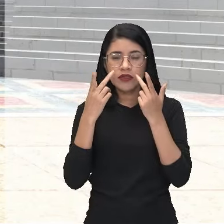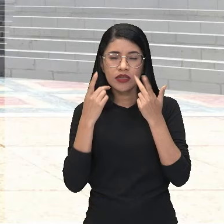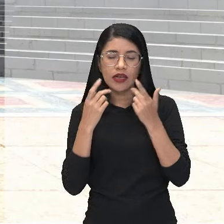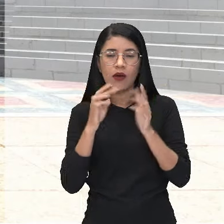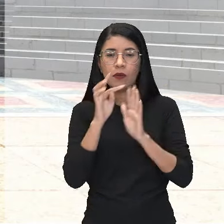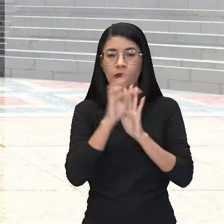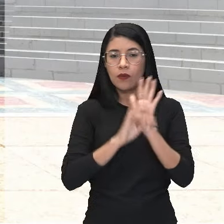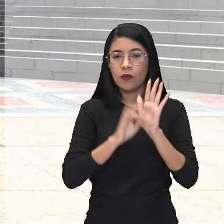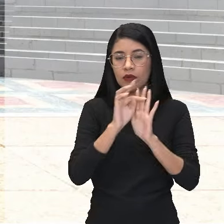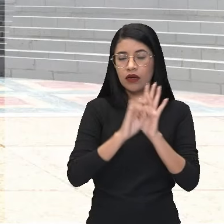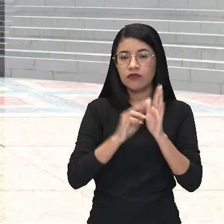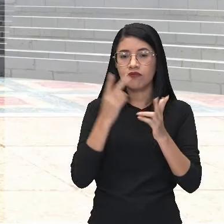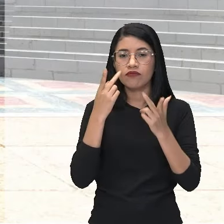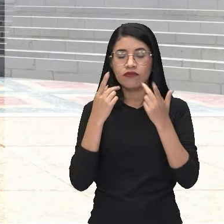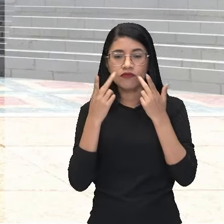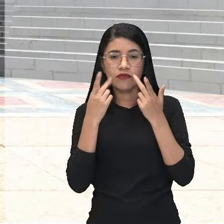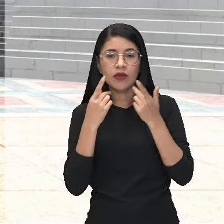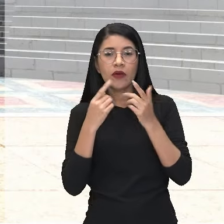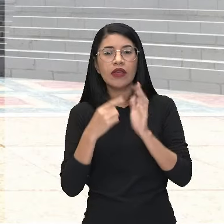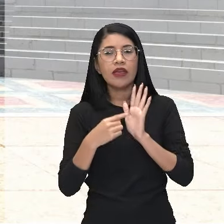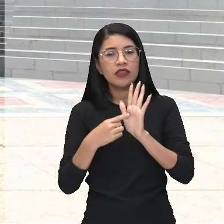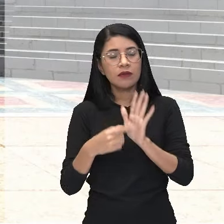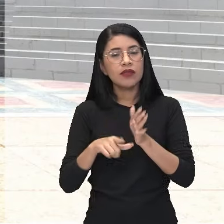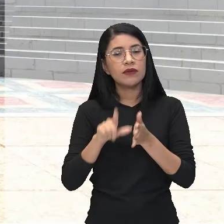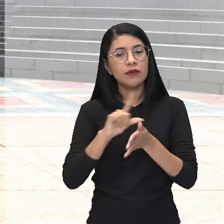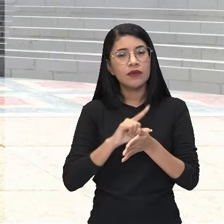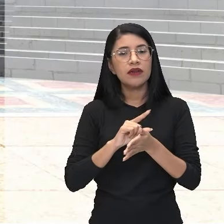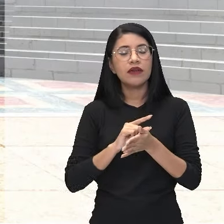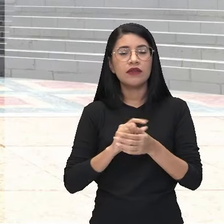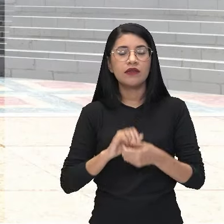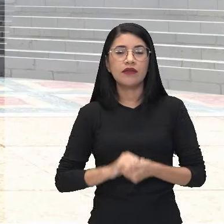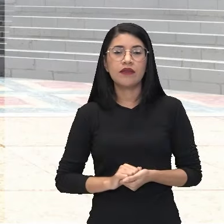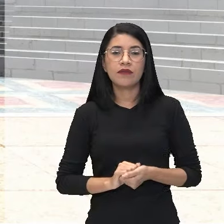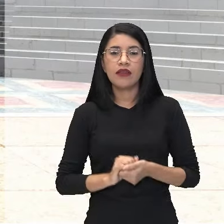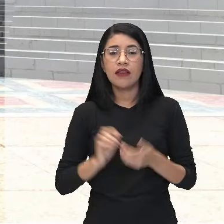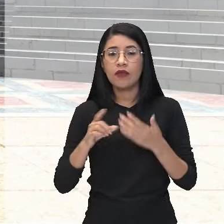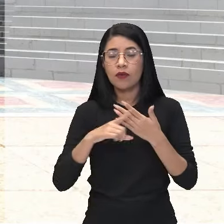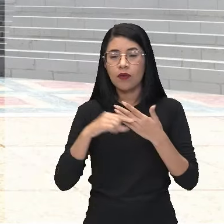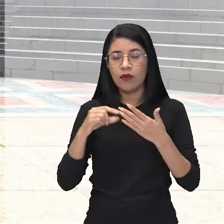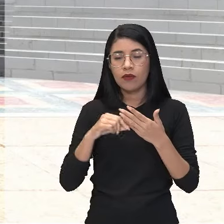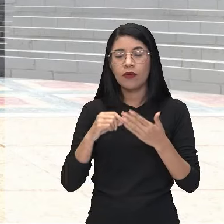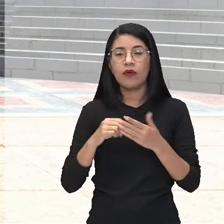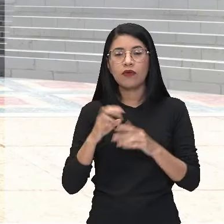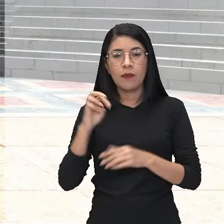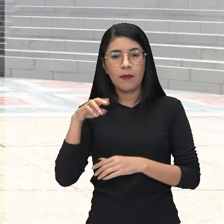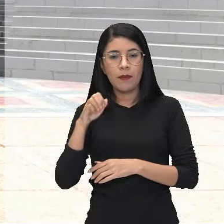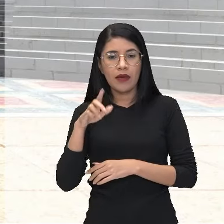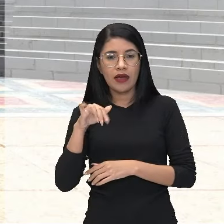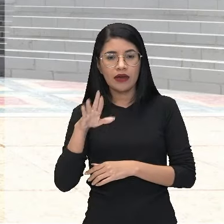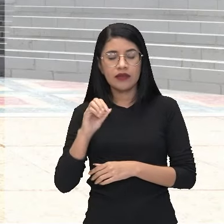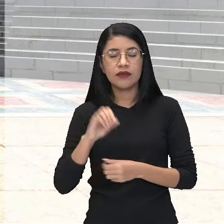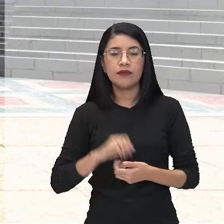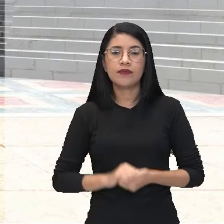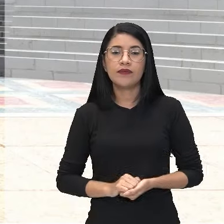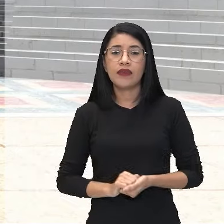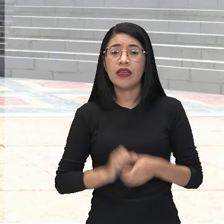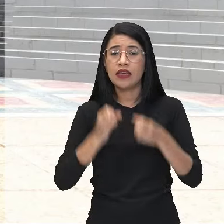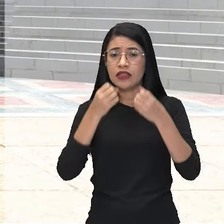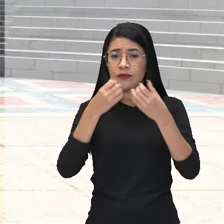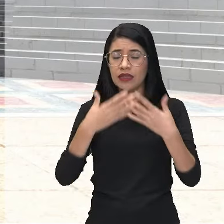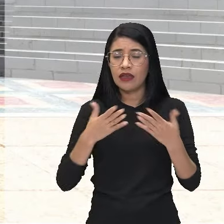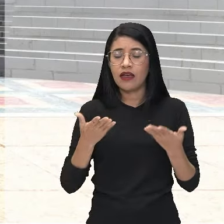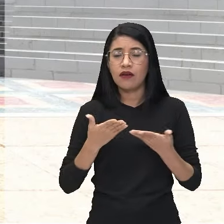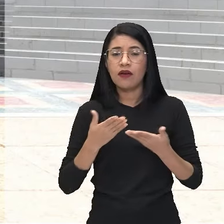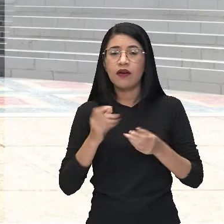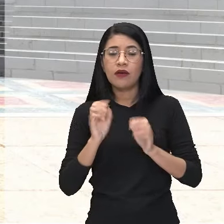texto teatral, que foi o que nós acabamos de ver aí na obra de Márcio Souza. Certo? E nós vamos falar desse tipo